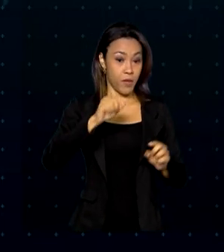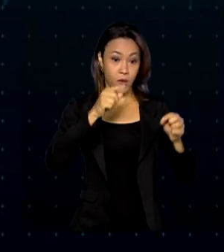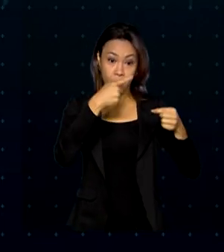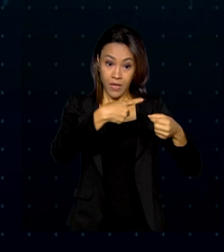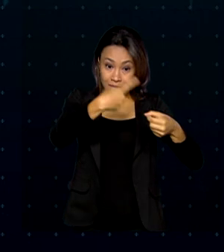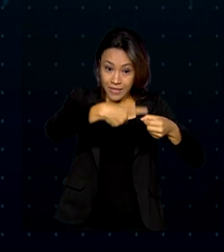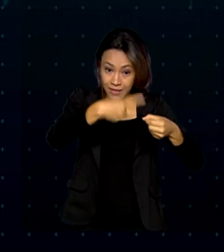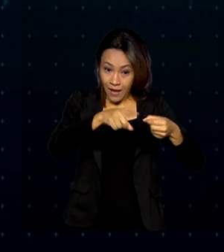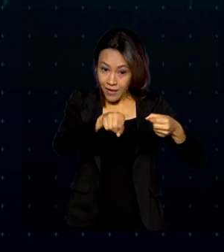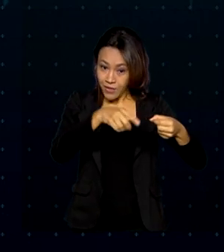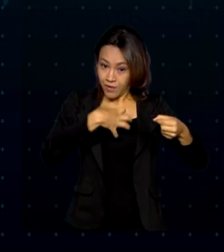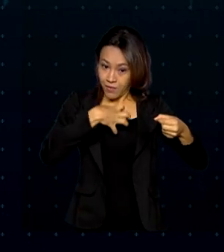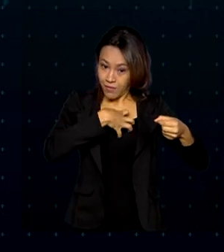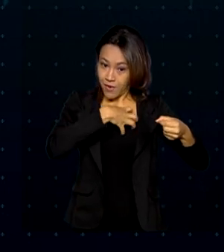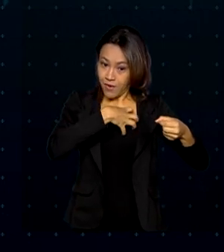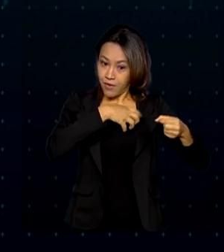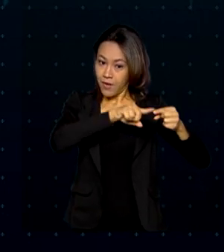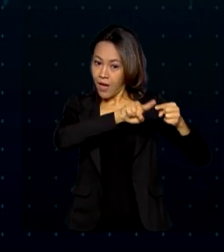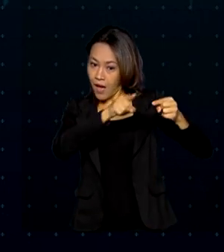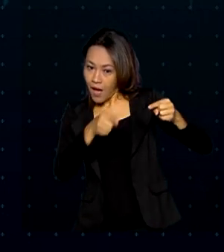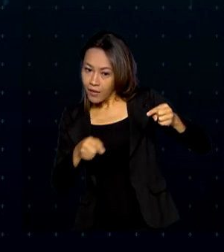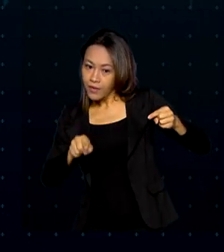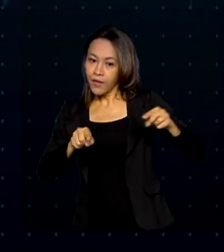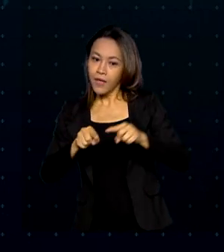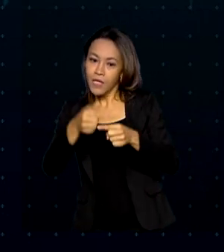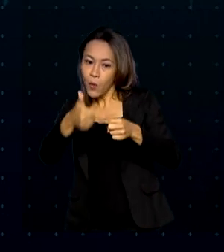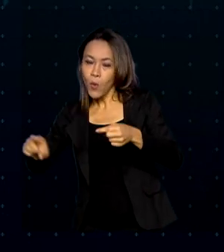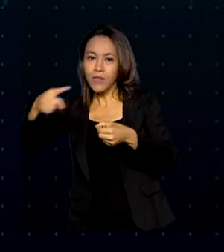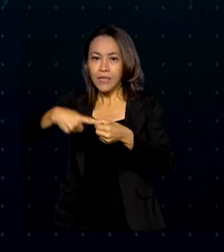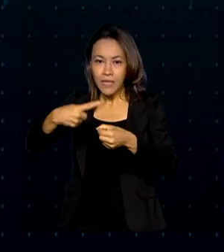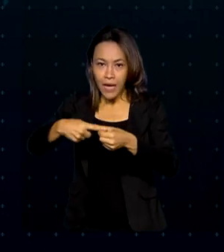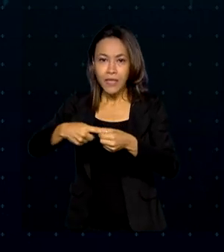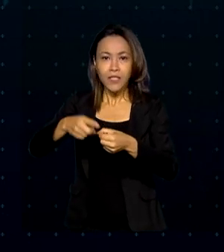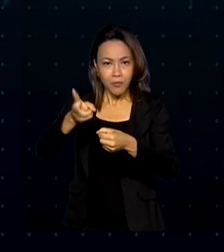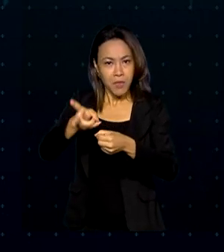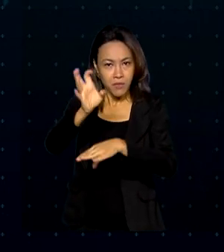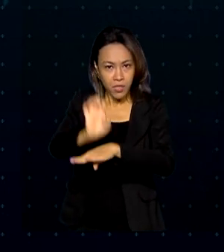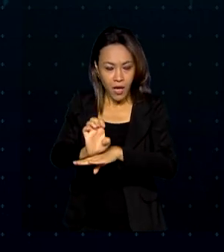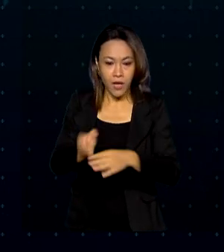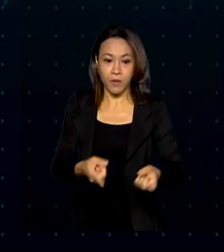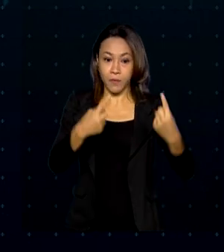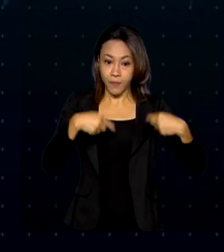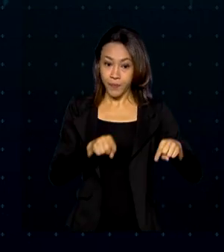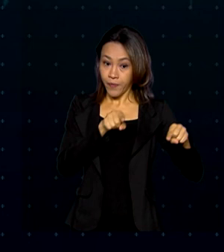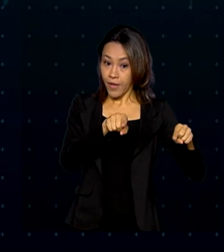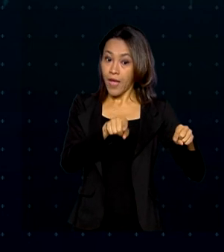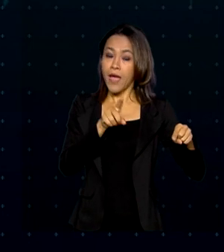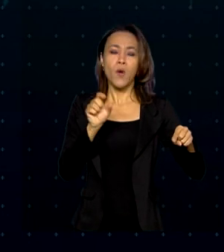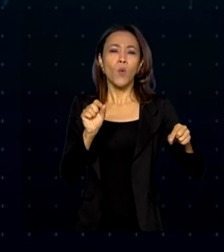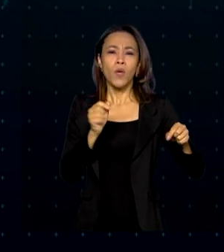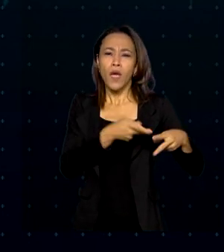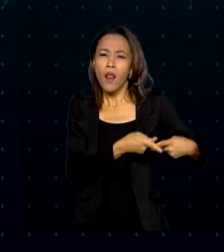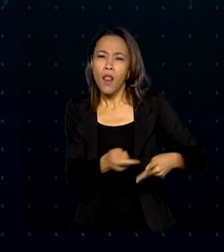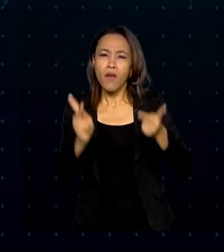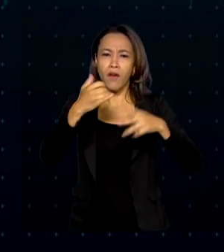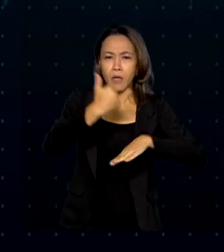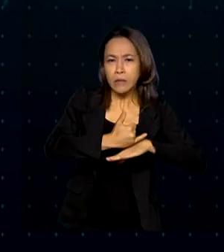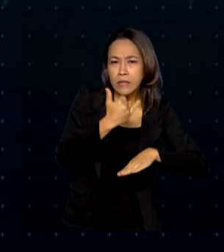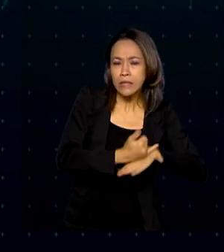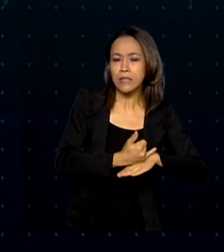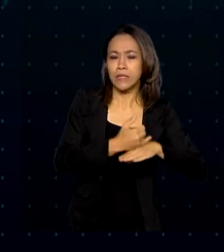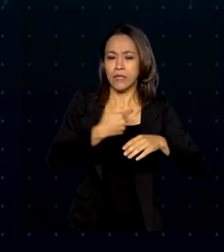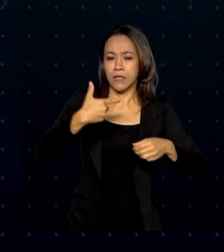Caetité ao Porto de Ilhéus, os dois na Bahia. As principais cargas a serem transportadas são minério de ferro e